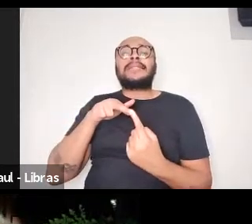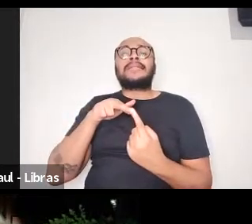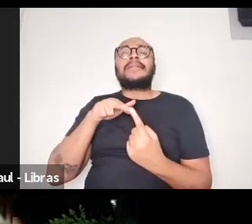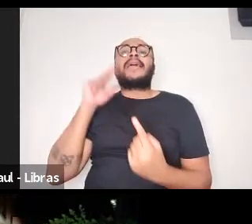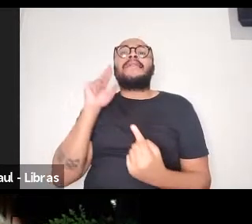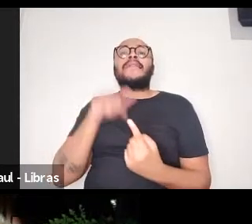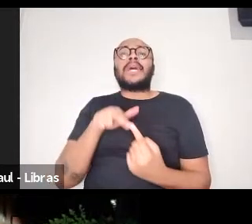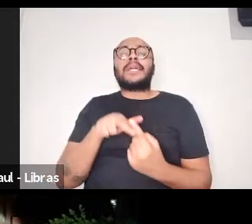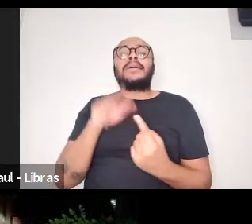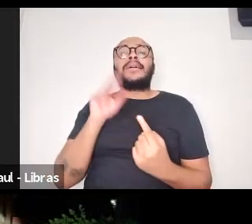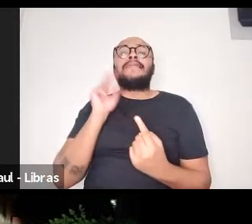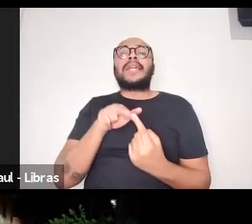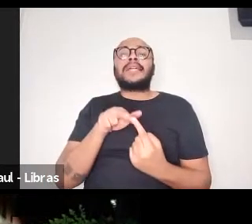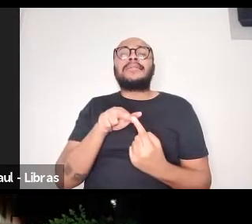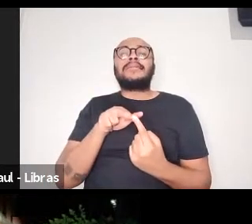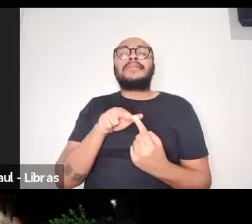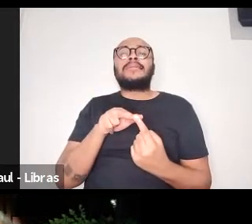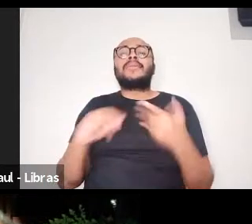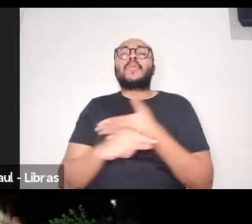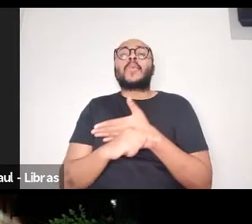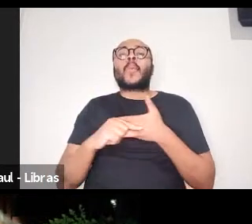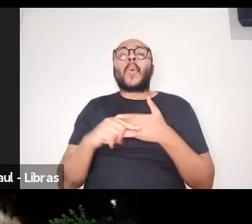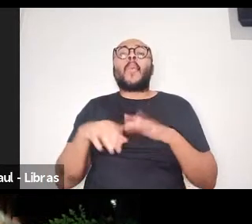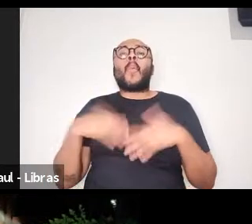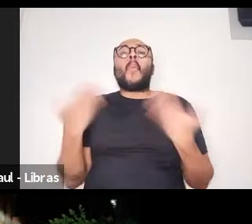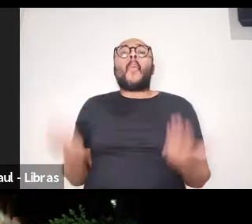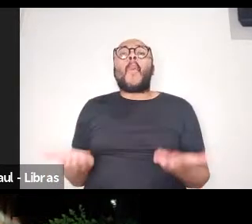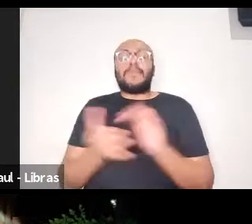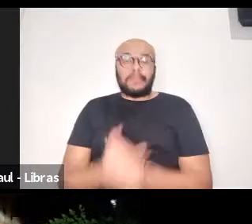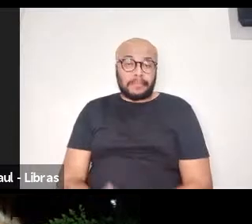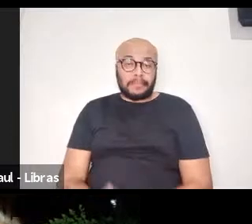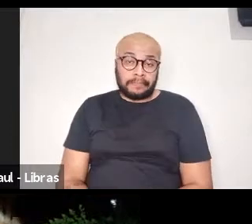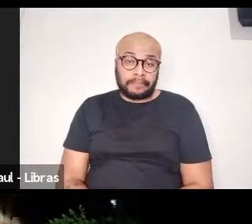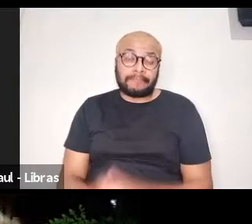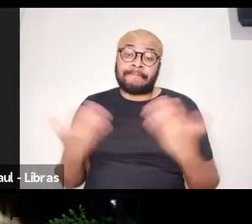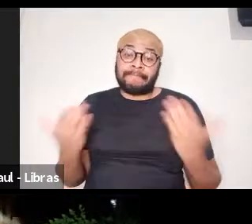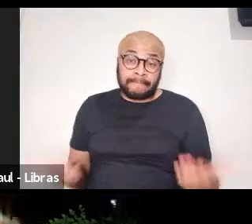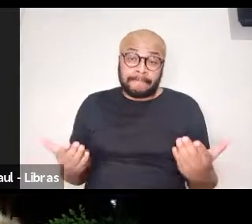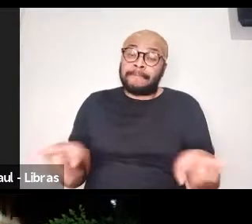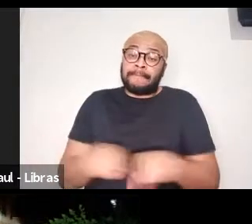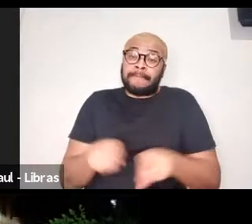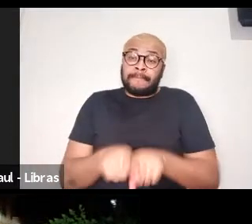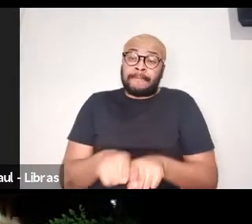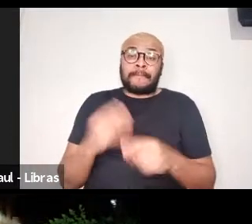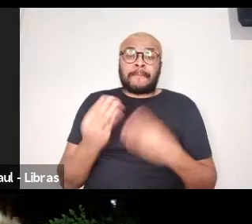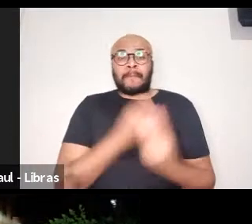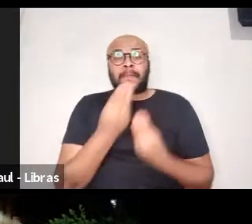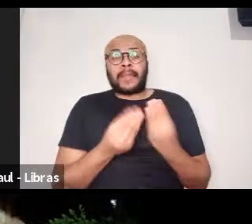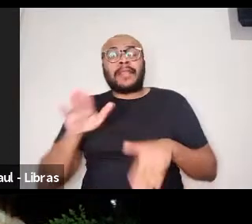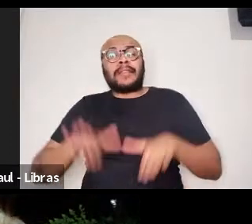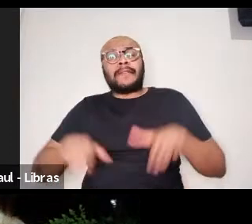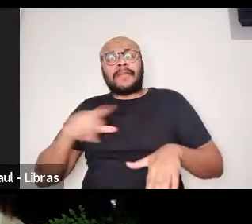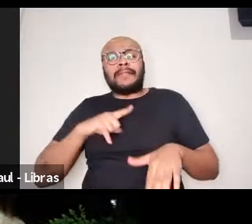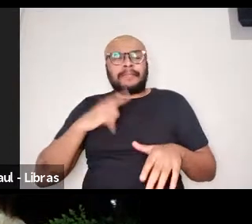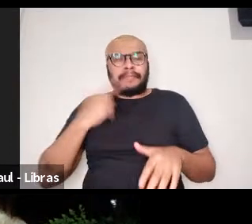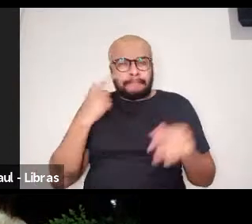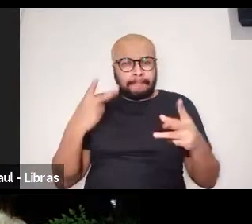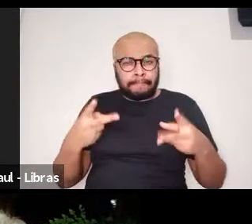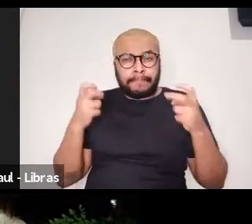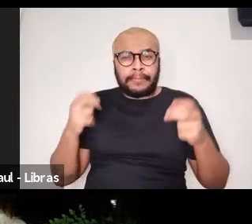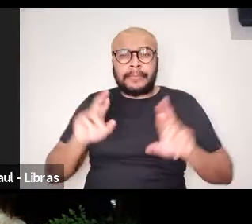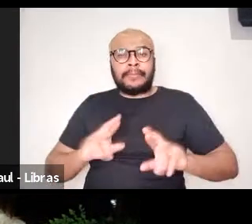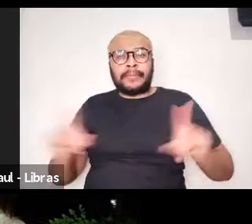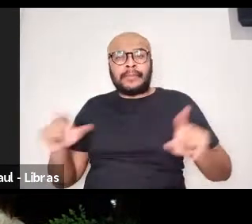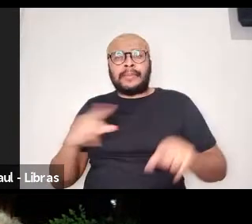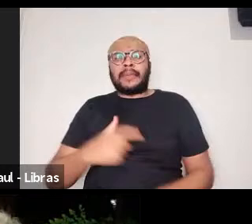autor? Então, na medida em que eu, no mesmo momento, ou talvez em sessões distintas, em que